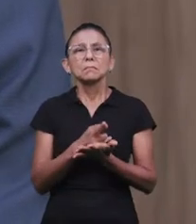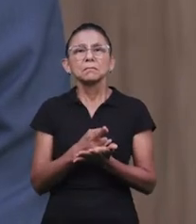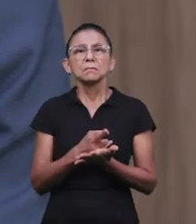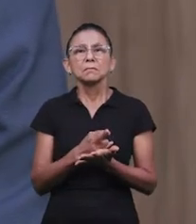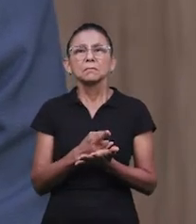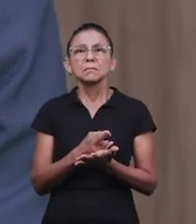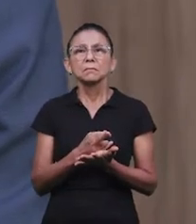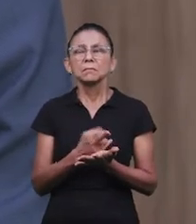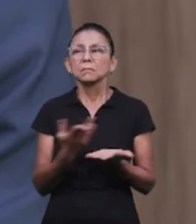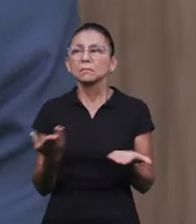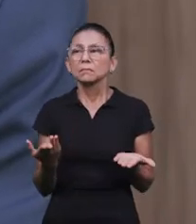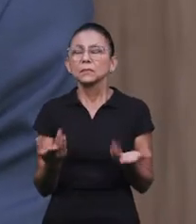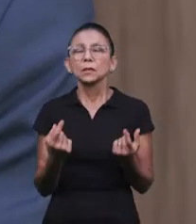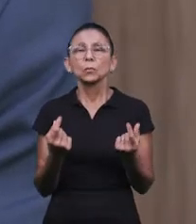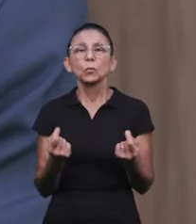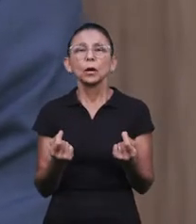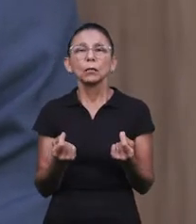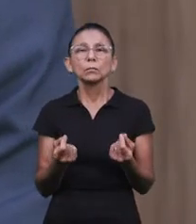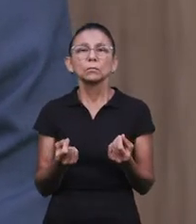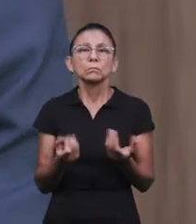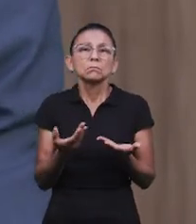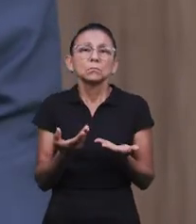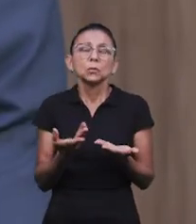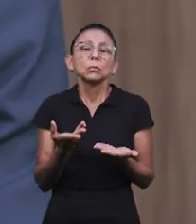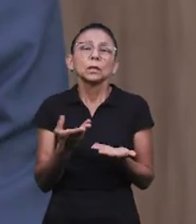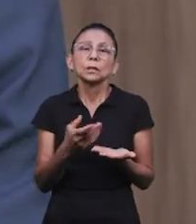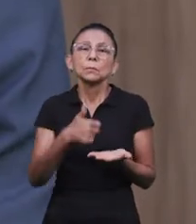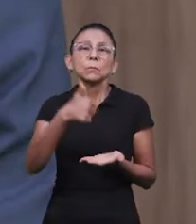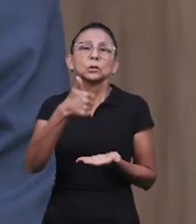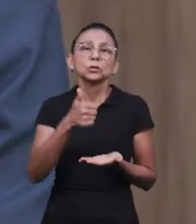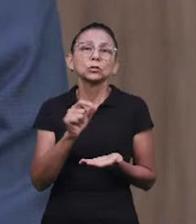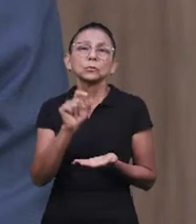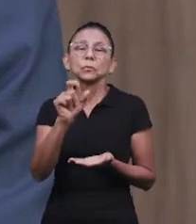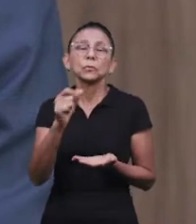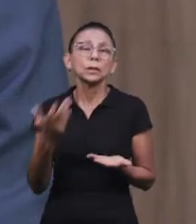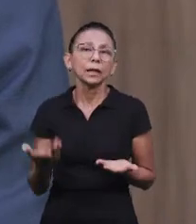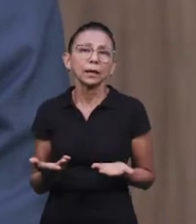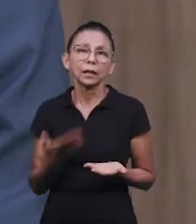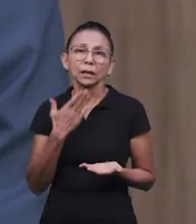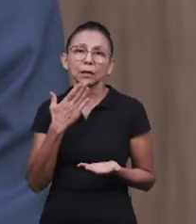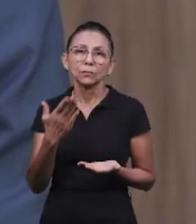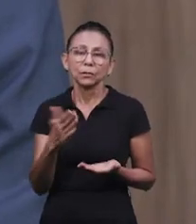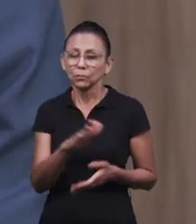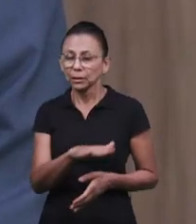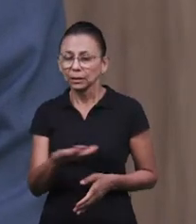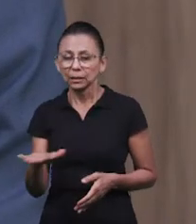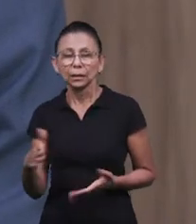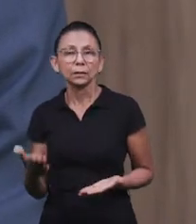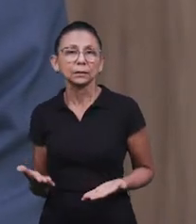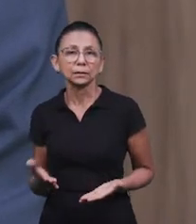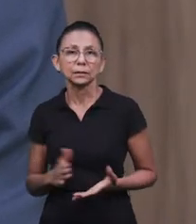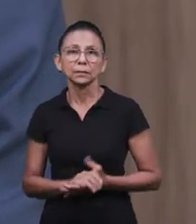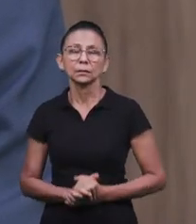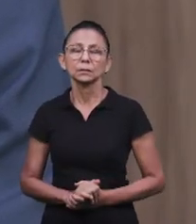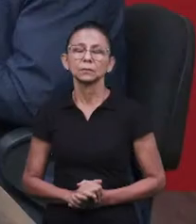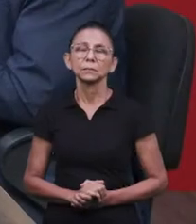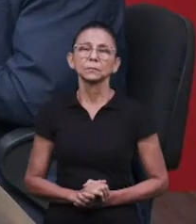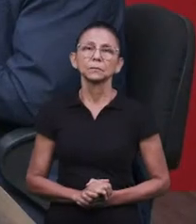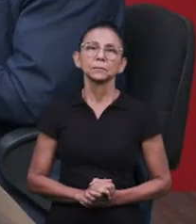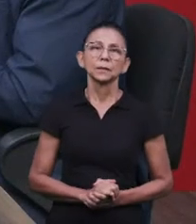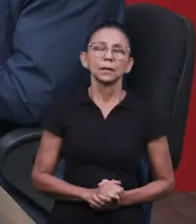benefício vai trazer a vida espiritual de uma criança ou de alguém que participe? Vai ver que não, não tem como. Como o Josias falou,